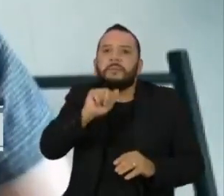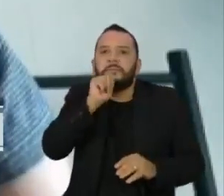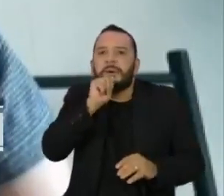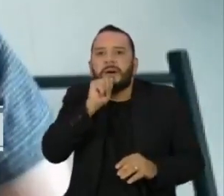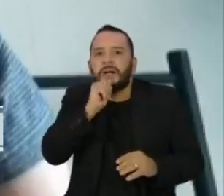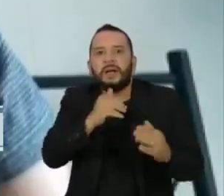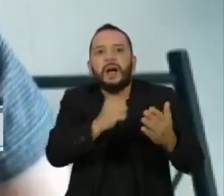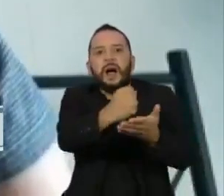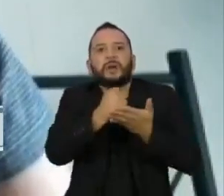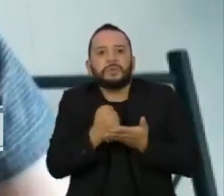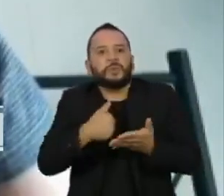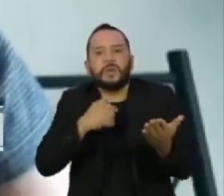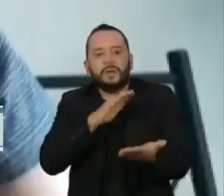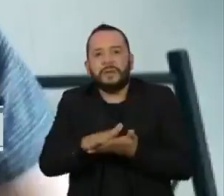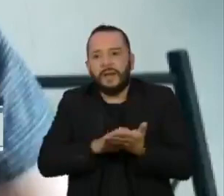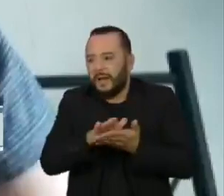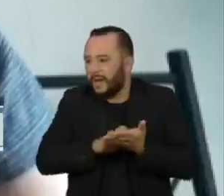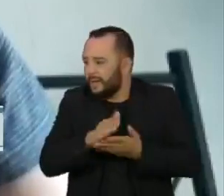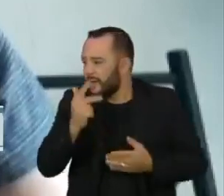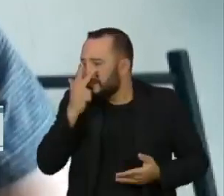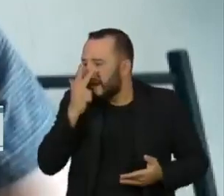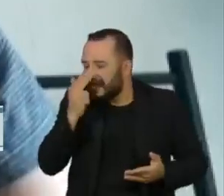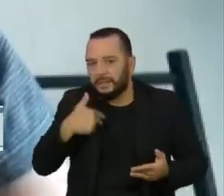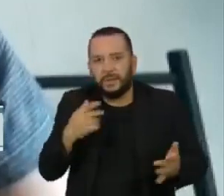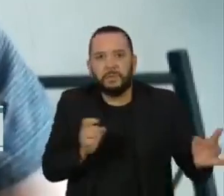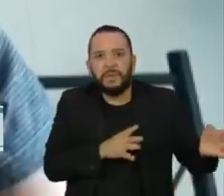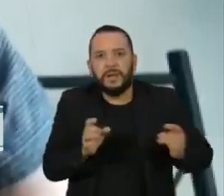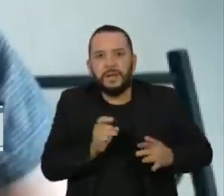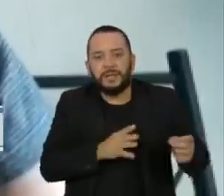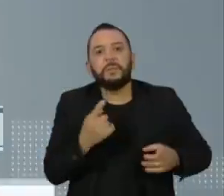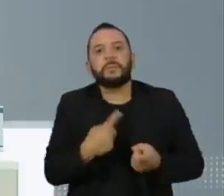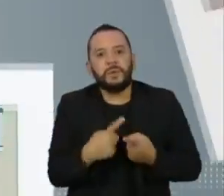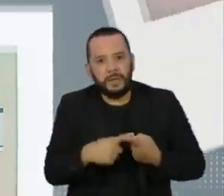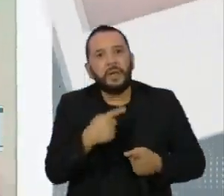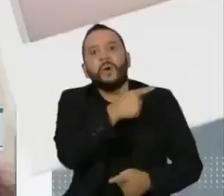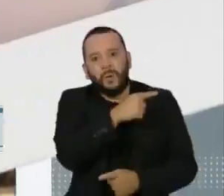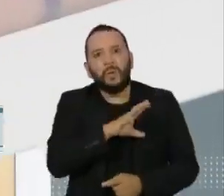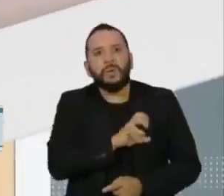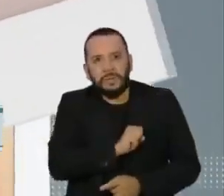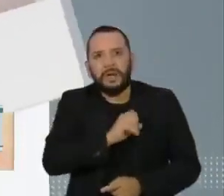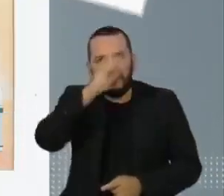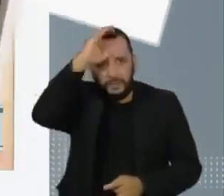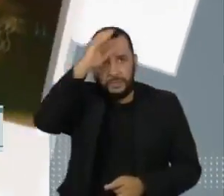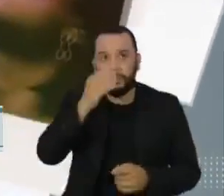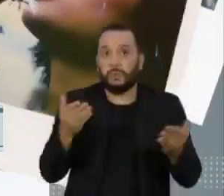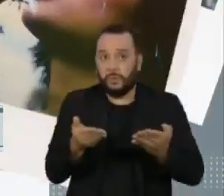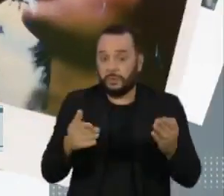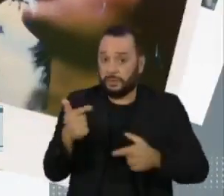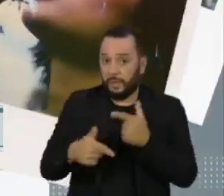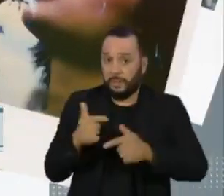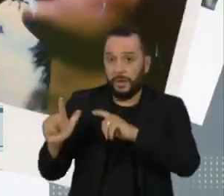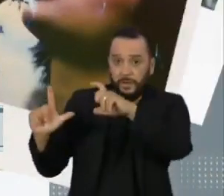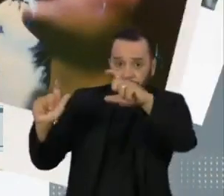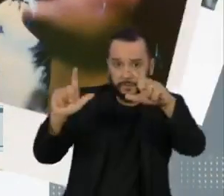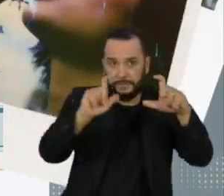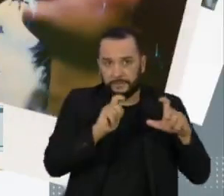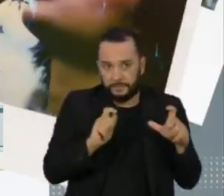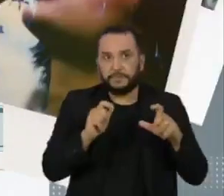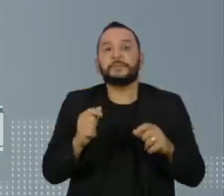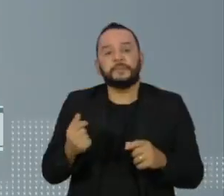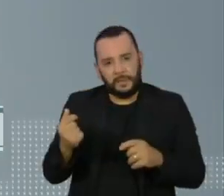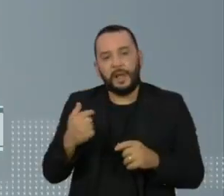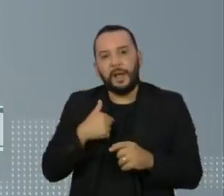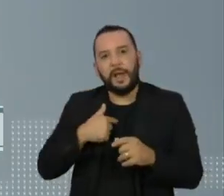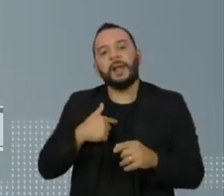um receio e eu tinha um medo, porque eu gostava dele ao mesmo tempo. Hoje, como fotógrafa, ela trabalha para que outras